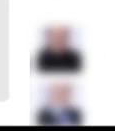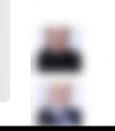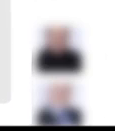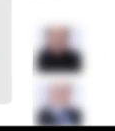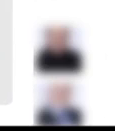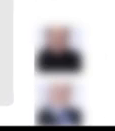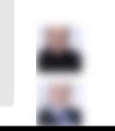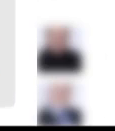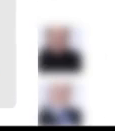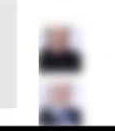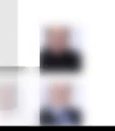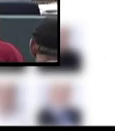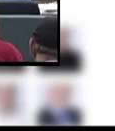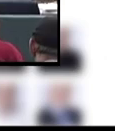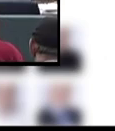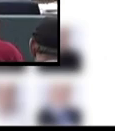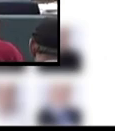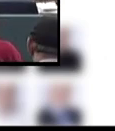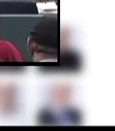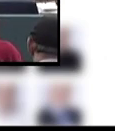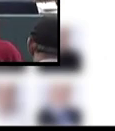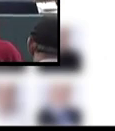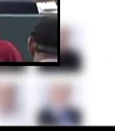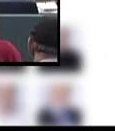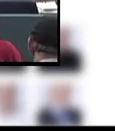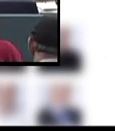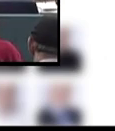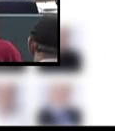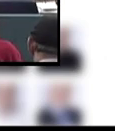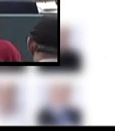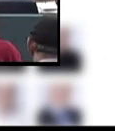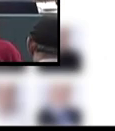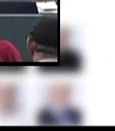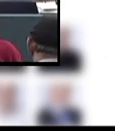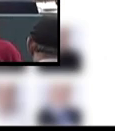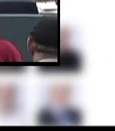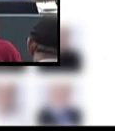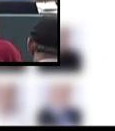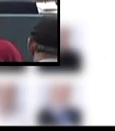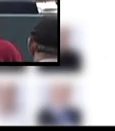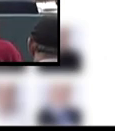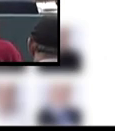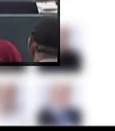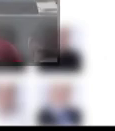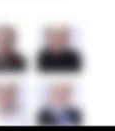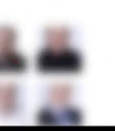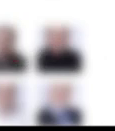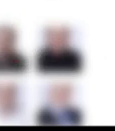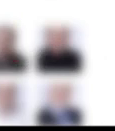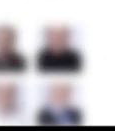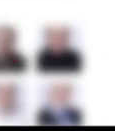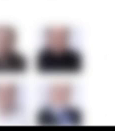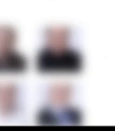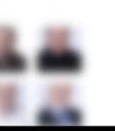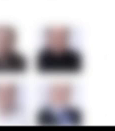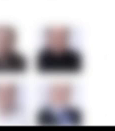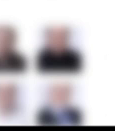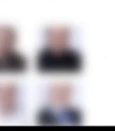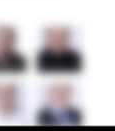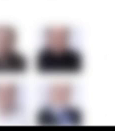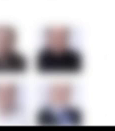segundas e quartas-feiras, as sessões são transmitidas ao vivo. Acesse www